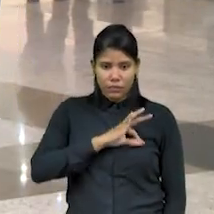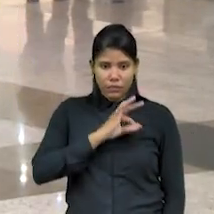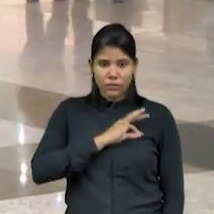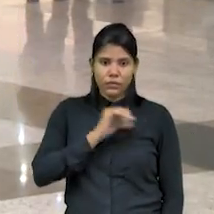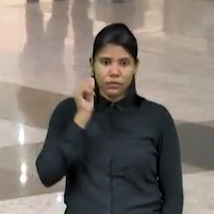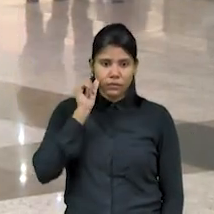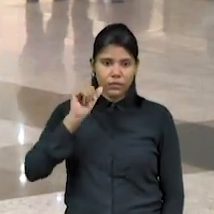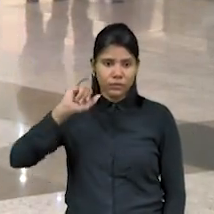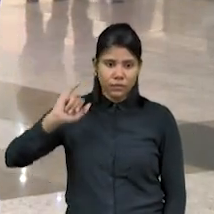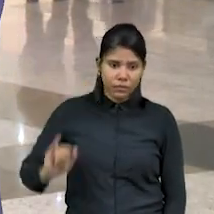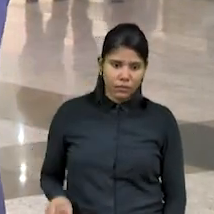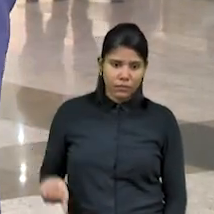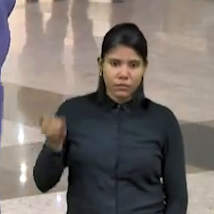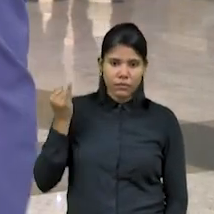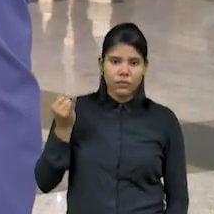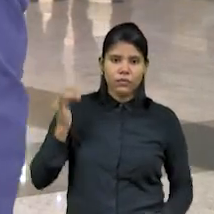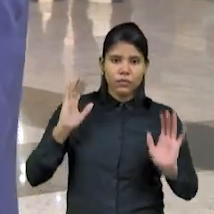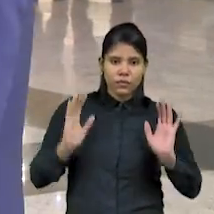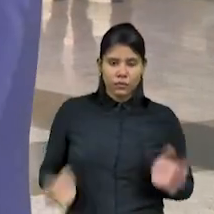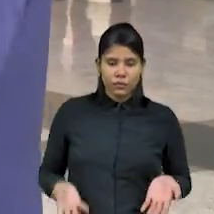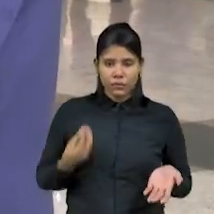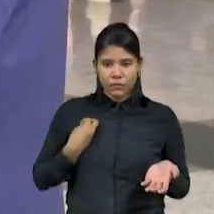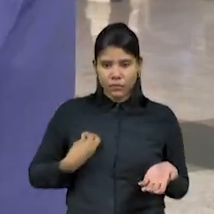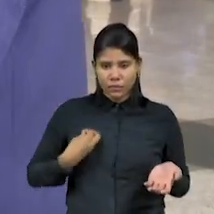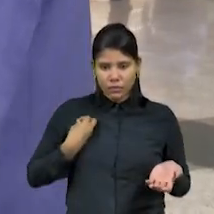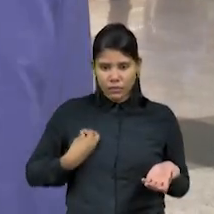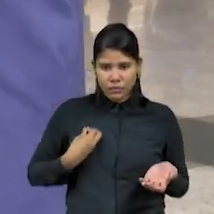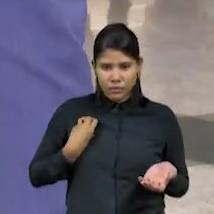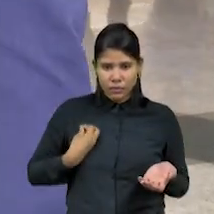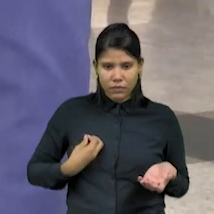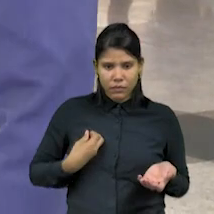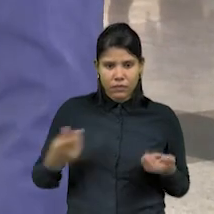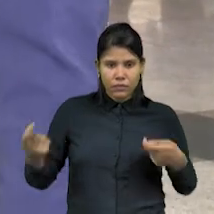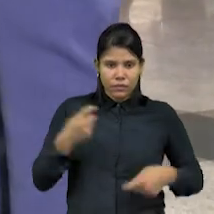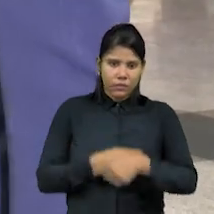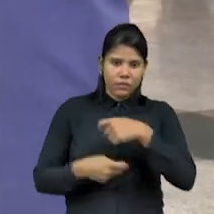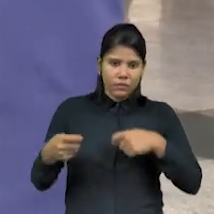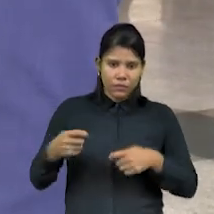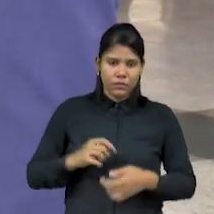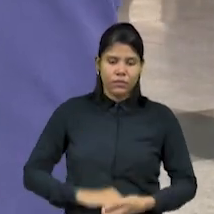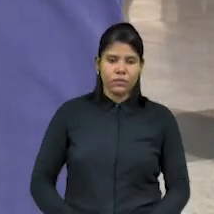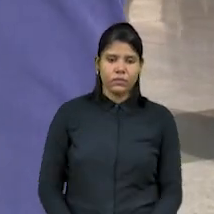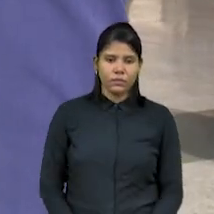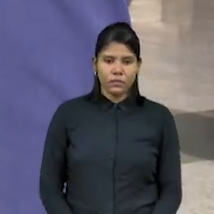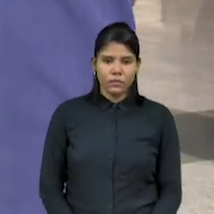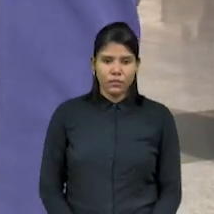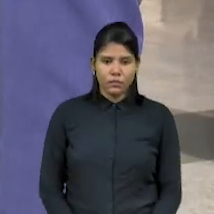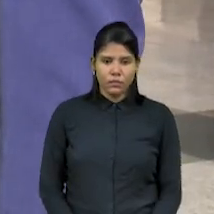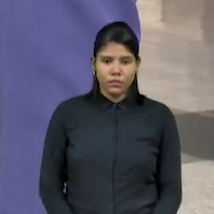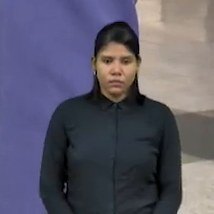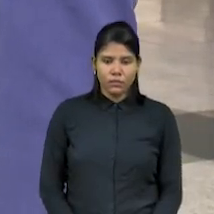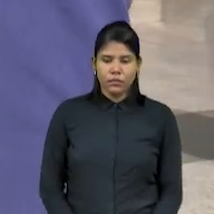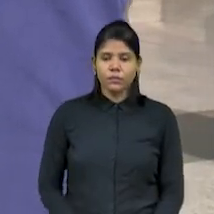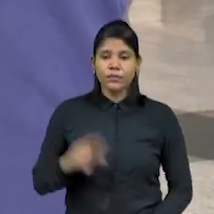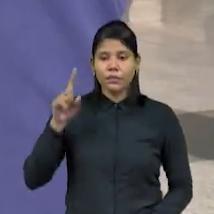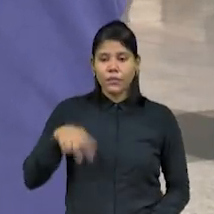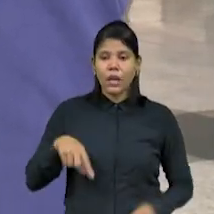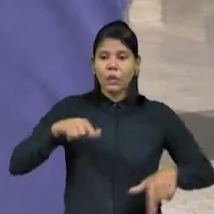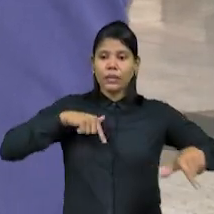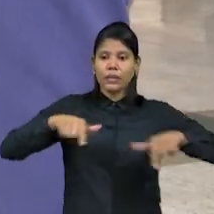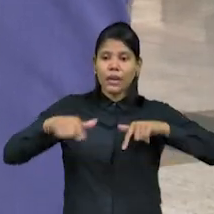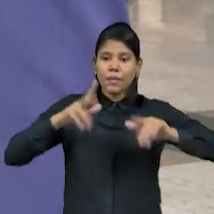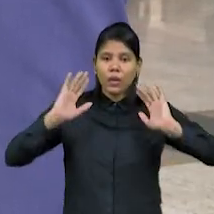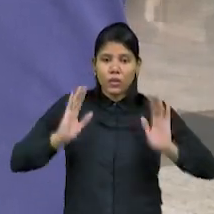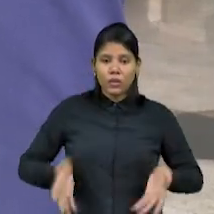o que já existe na economia local, é assim? Isso, no caso, é o trabalho que elas já realizam, né?